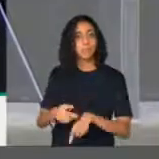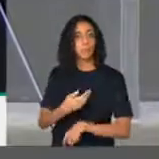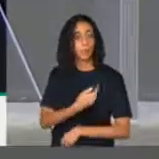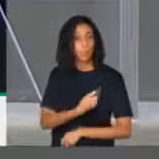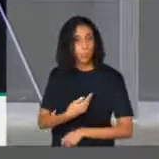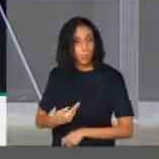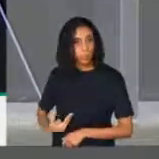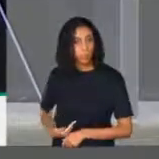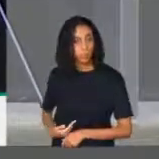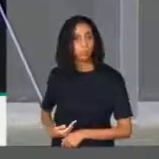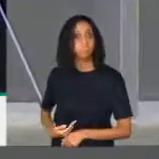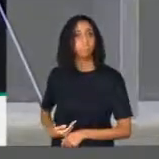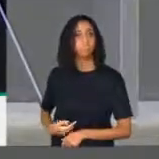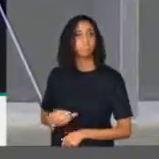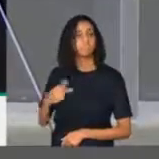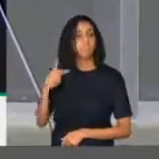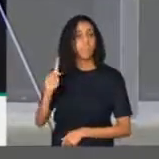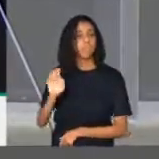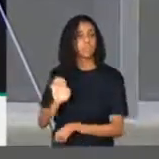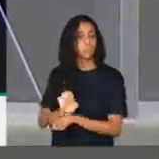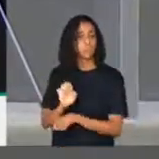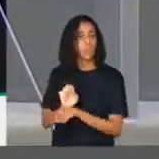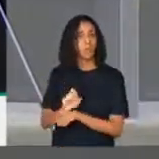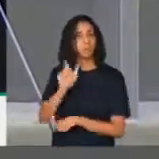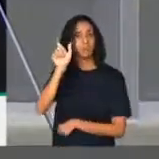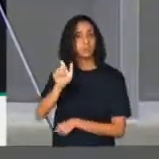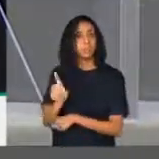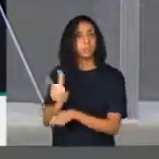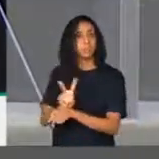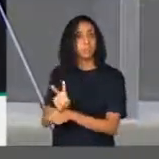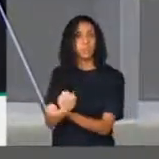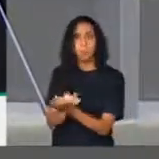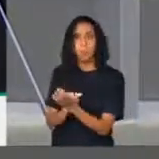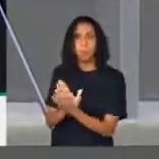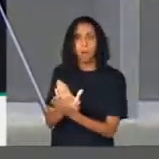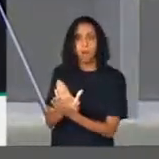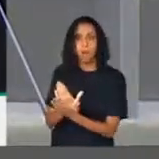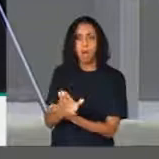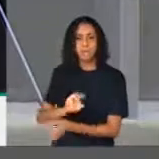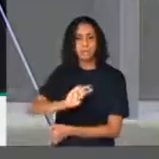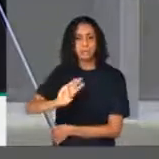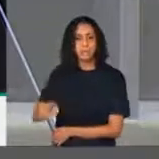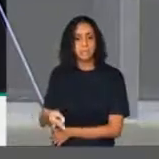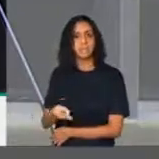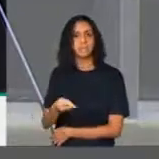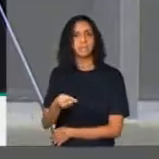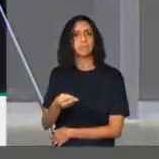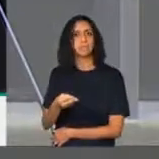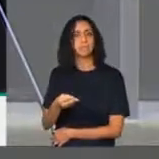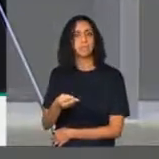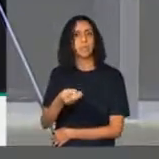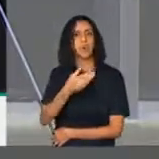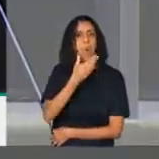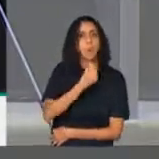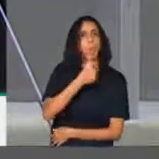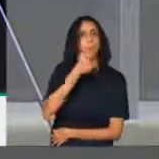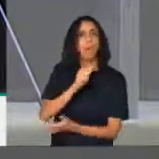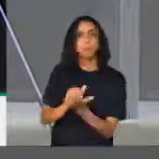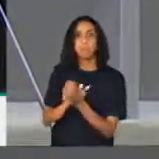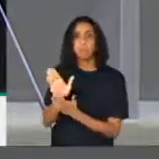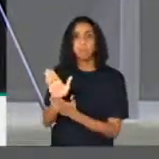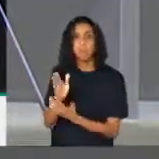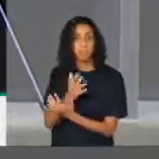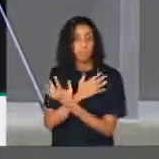estaduais, vigilantes demitidos, quase 3 mil homens e mulheres desempregados,